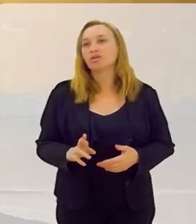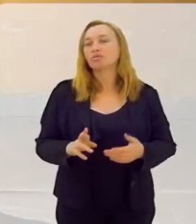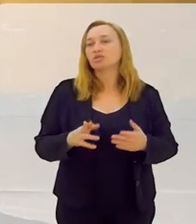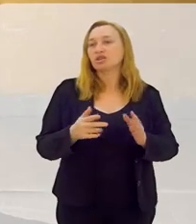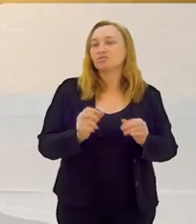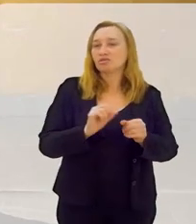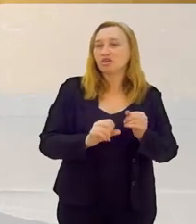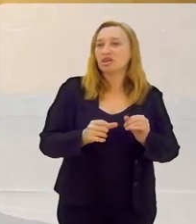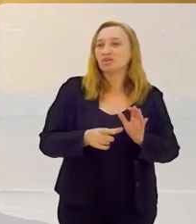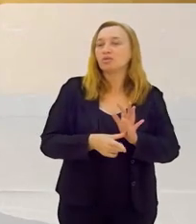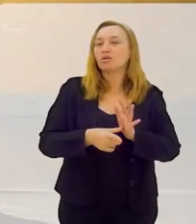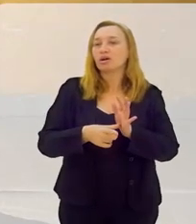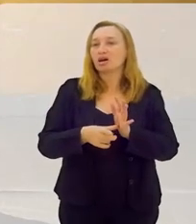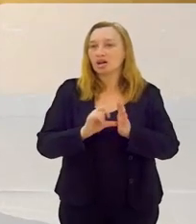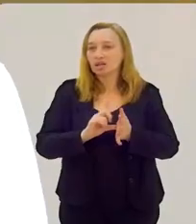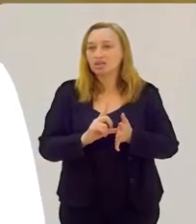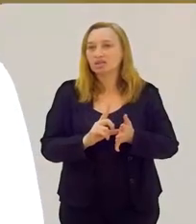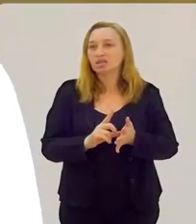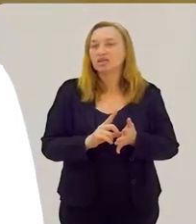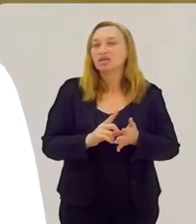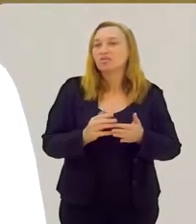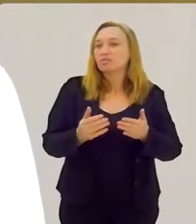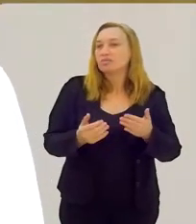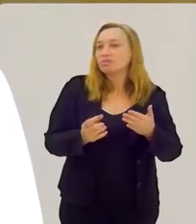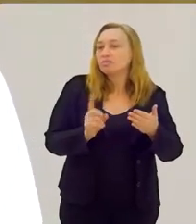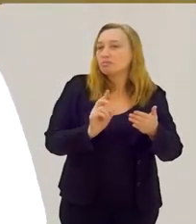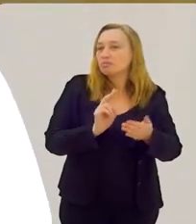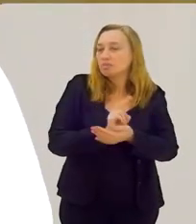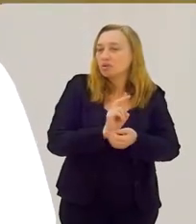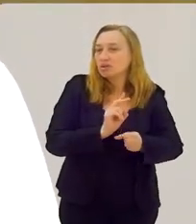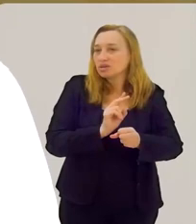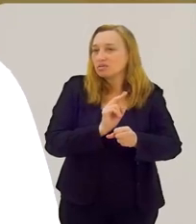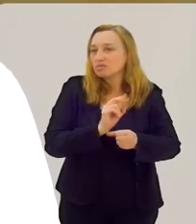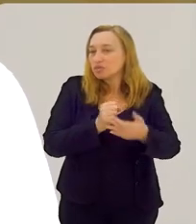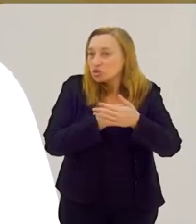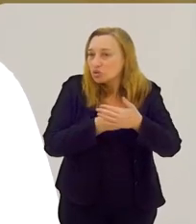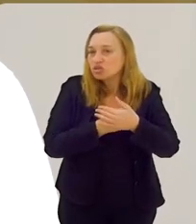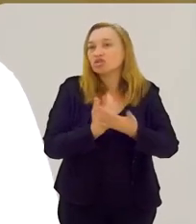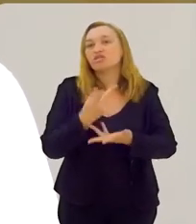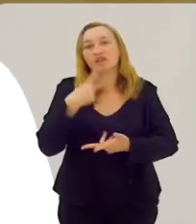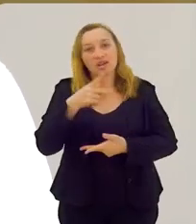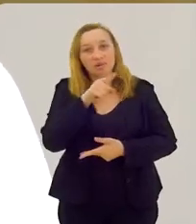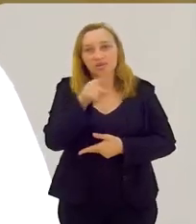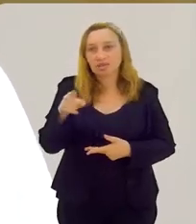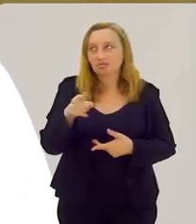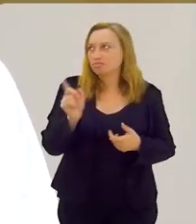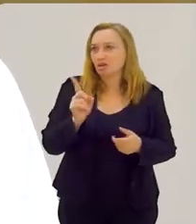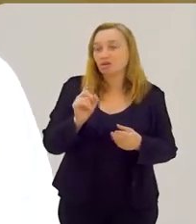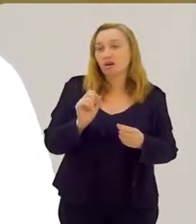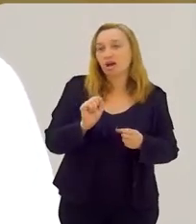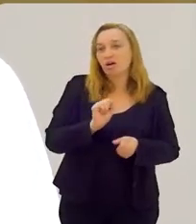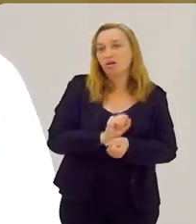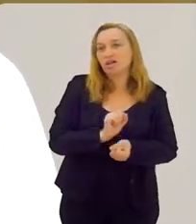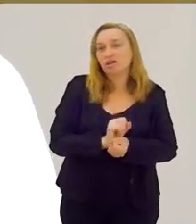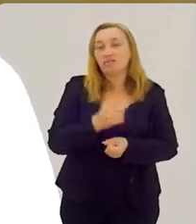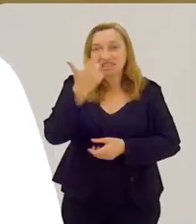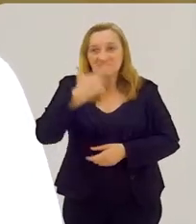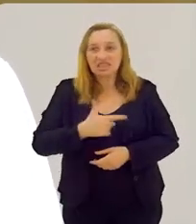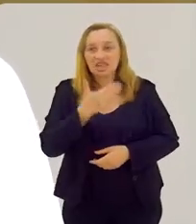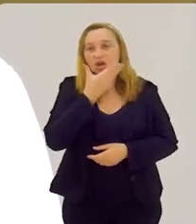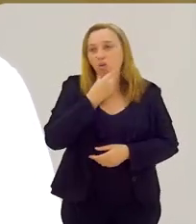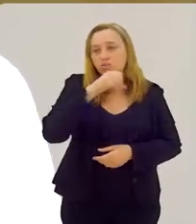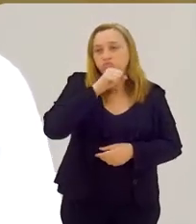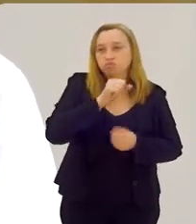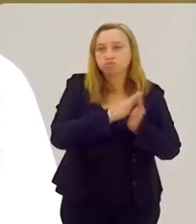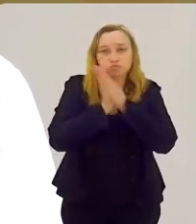como eu tenho exposto ultimamente. Eu sempre me resguardei muito nessa parte. Até foi o que eu falei para você, eu não esperava me tornar um